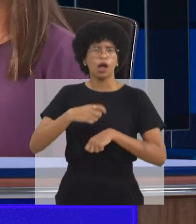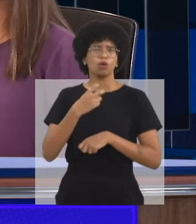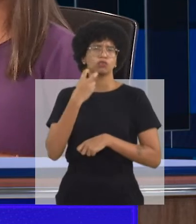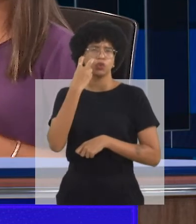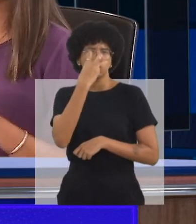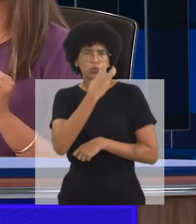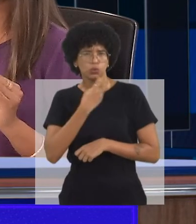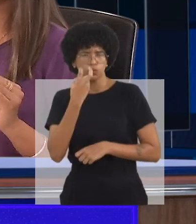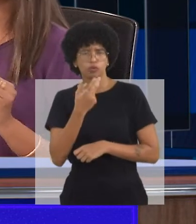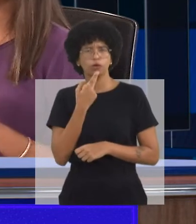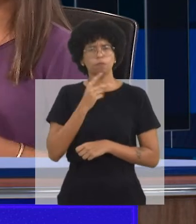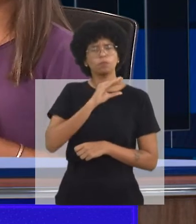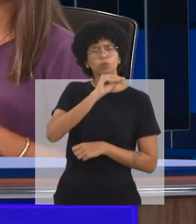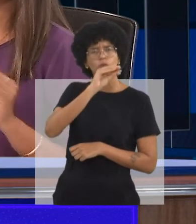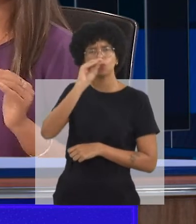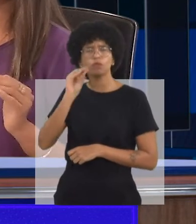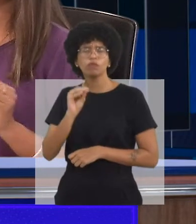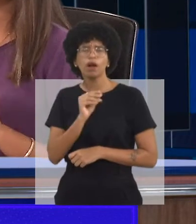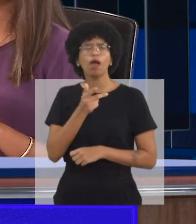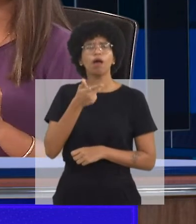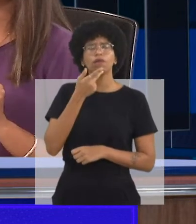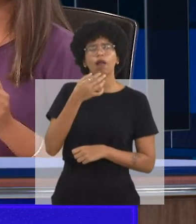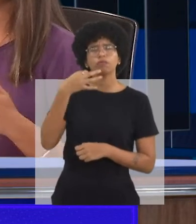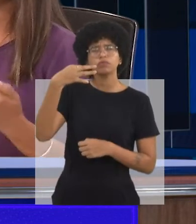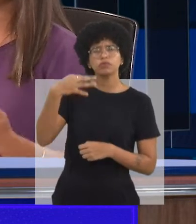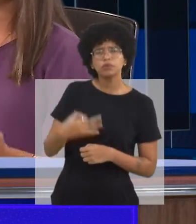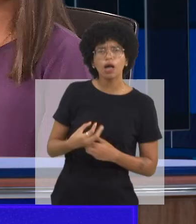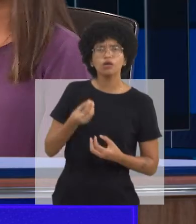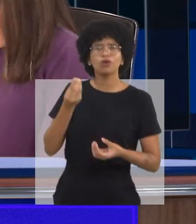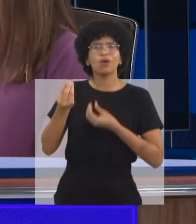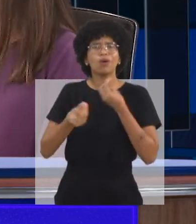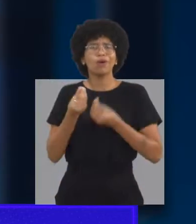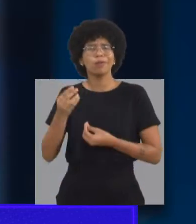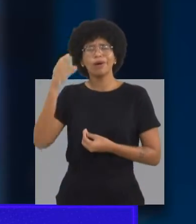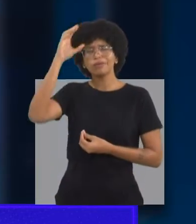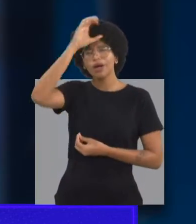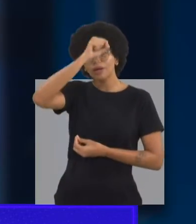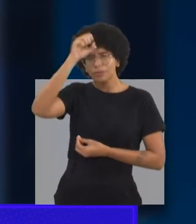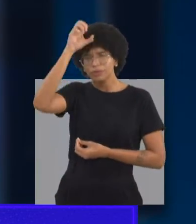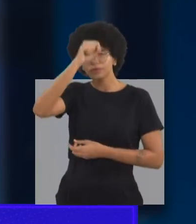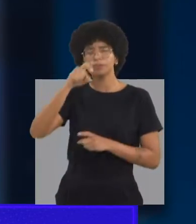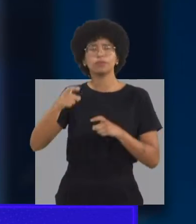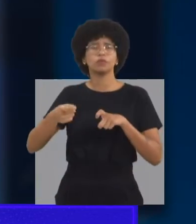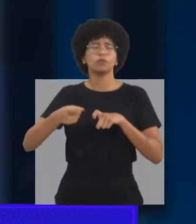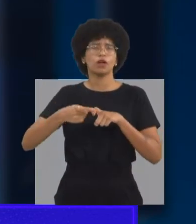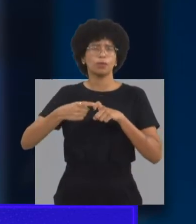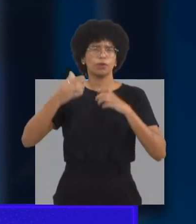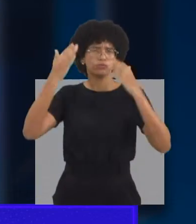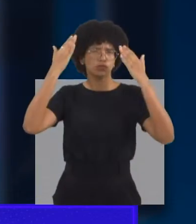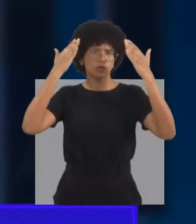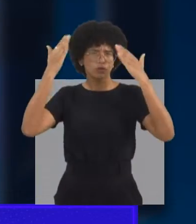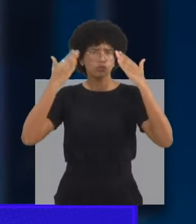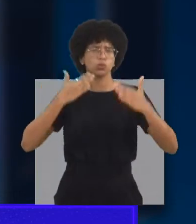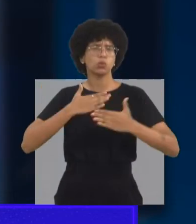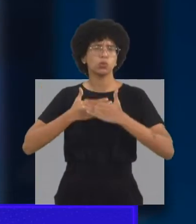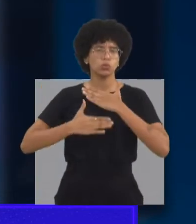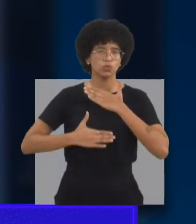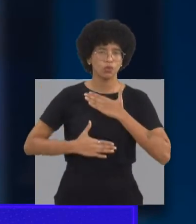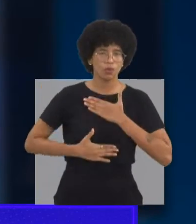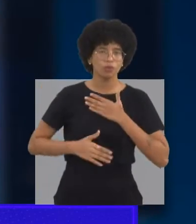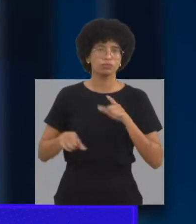ele pode ser potencializado ao máximo, no sentido de estar favorecendo esse desenvolvimento, com a ajuda de um